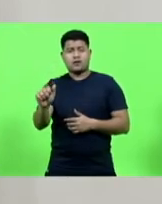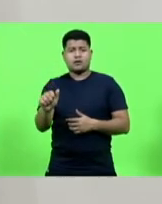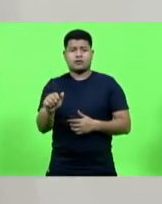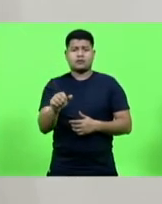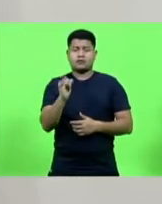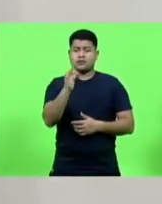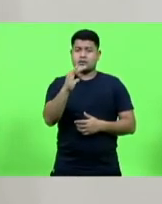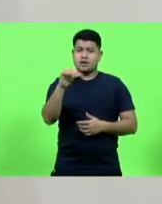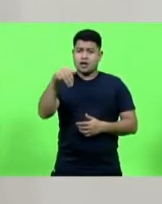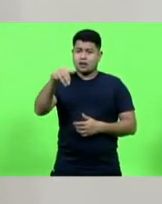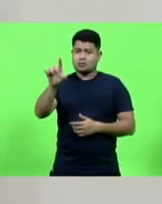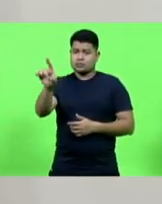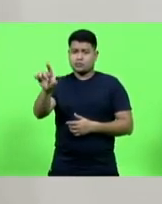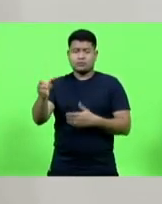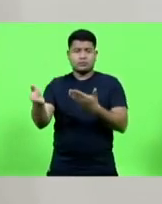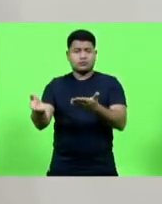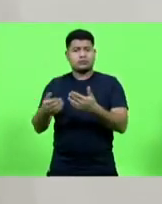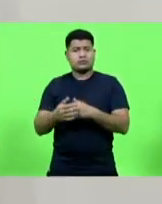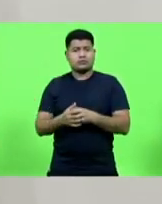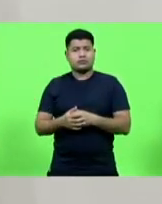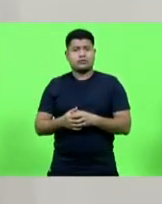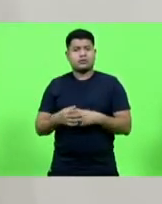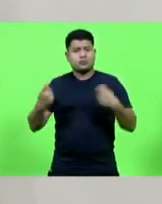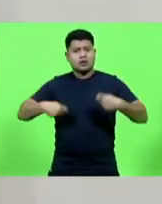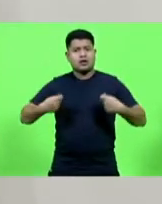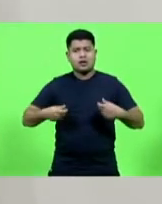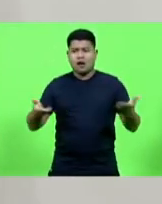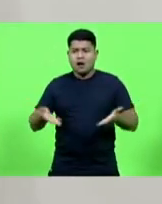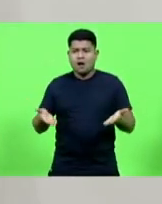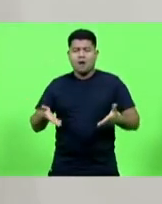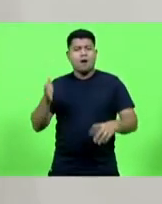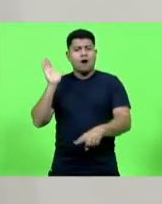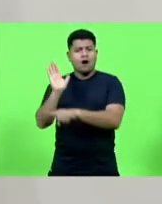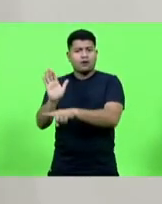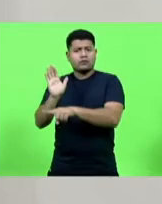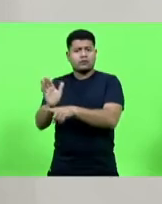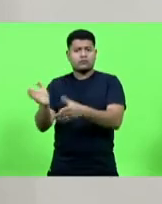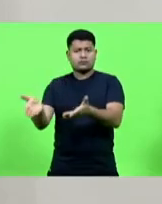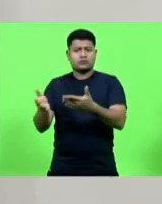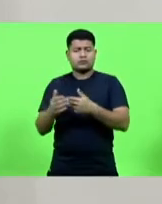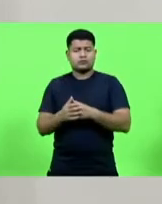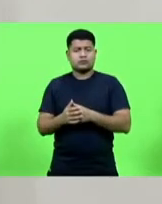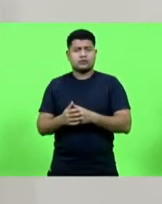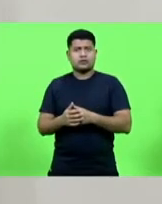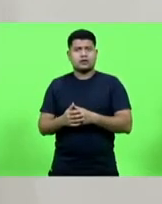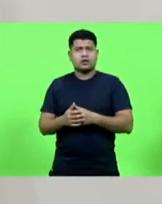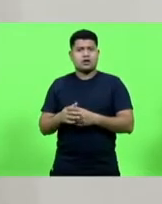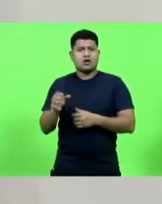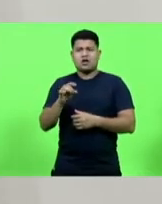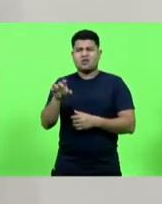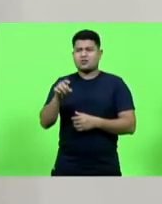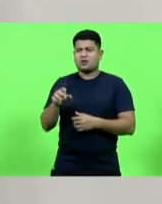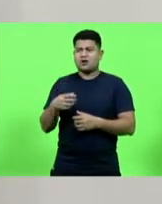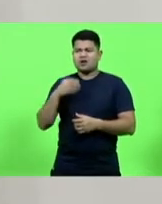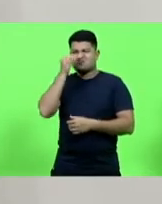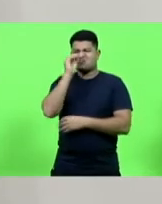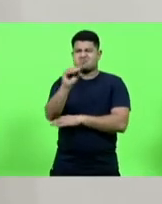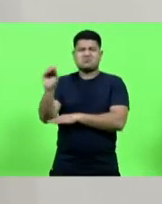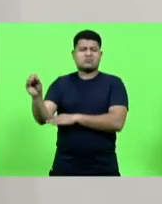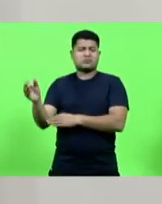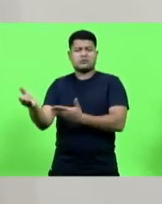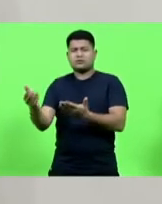Então, nós precisamos que nesse momento ele dê uma mão à amiga. Não empurre o abismo